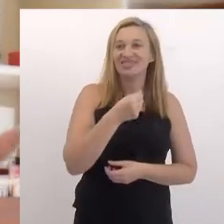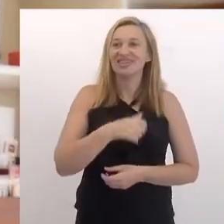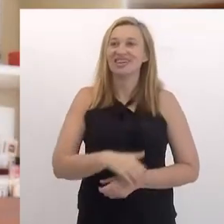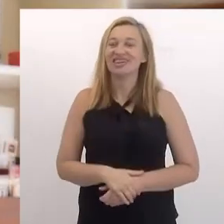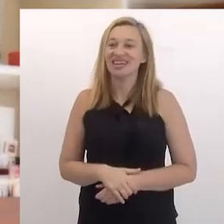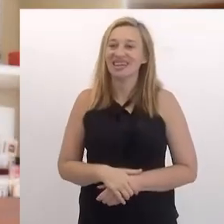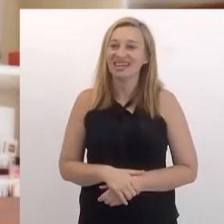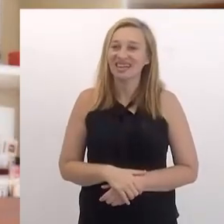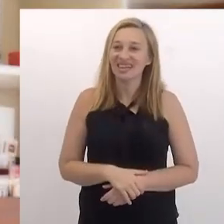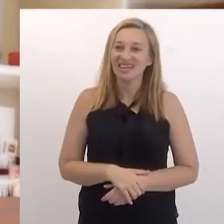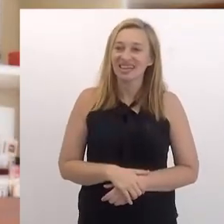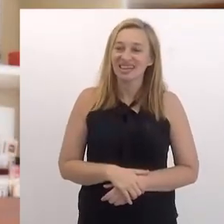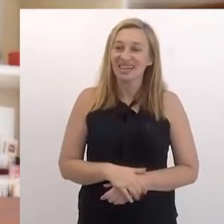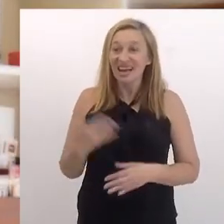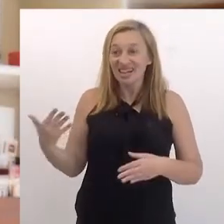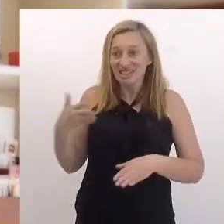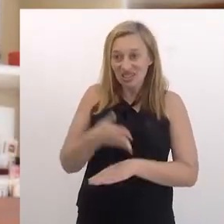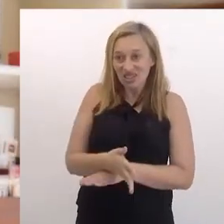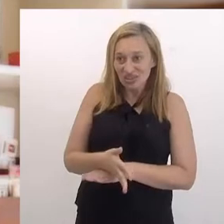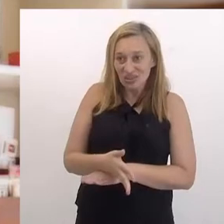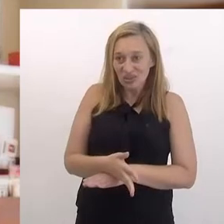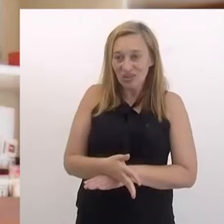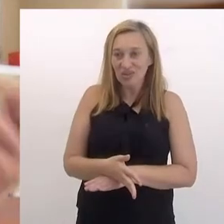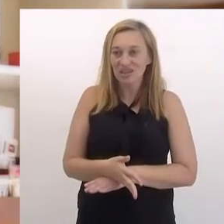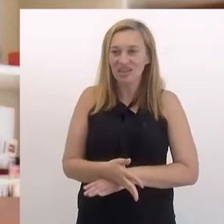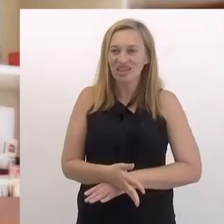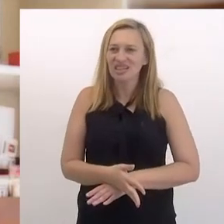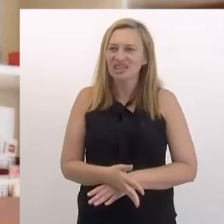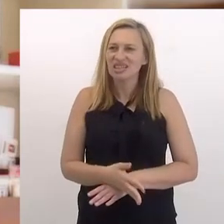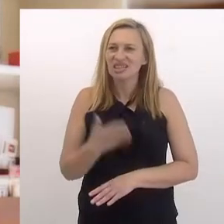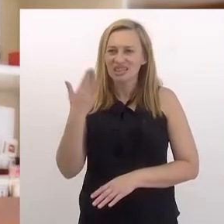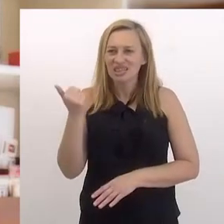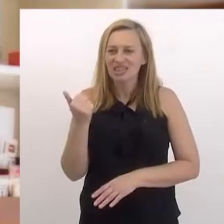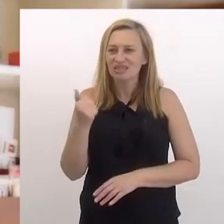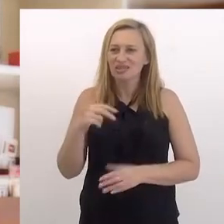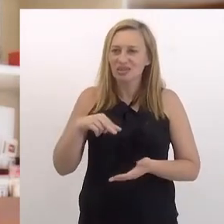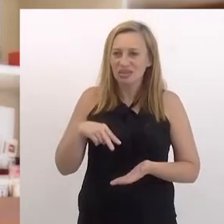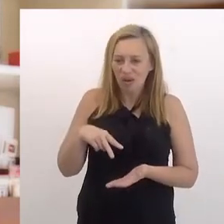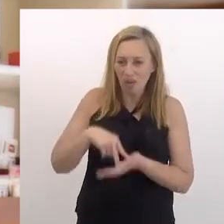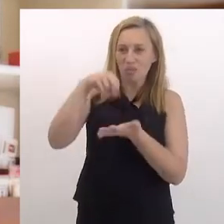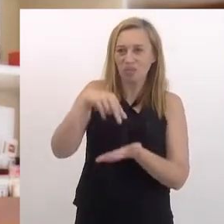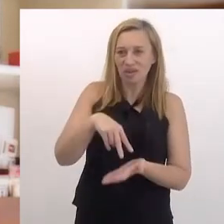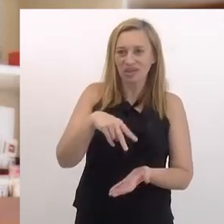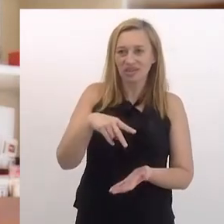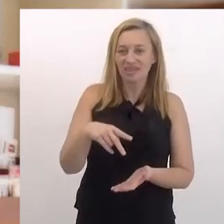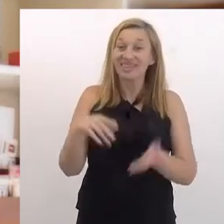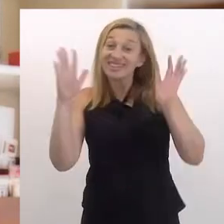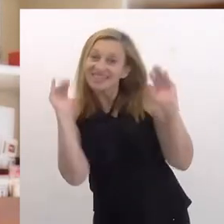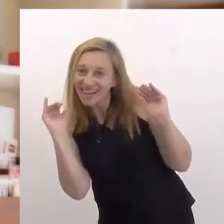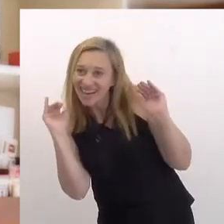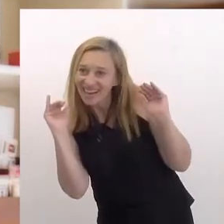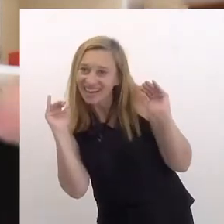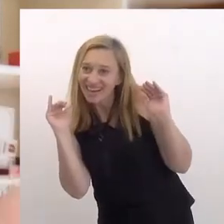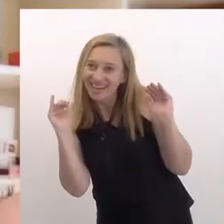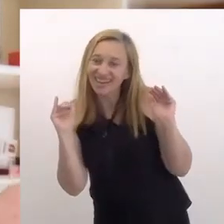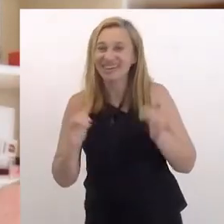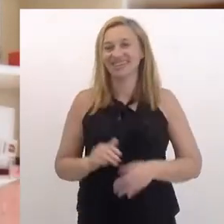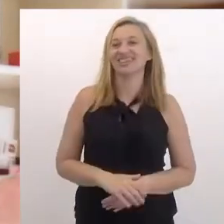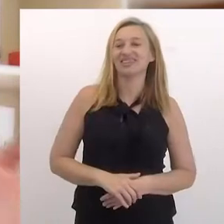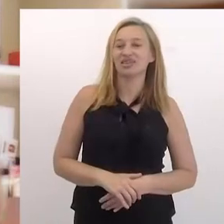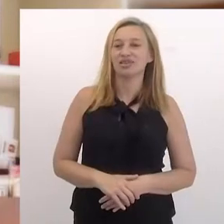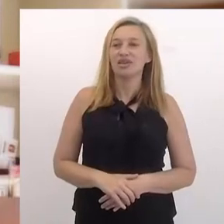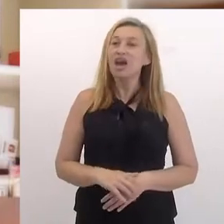atendia a imprensa. E aí uma vez ela chegou, a gente já não se viu há um tempo, ela chegou e... Sabe quando você dá um pulinho assim na frente da pessoa?